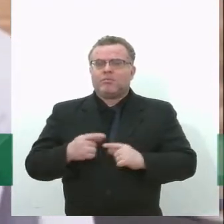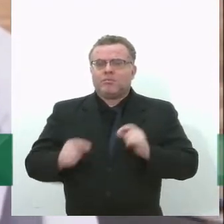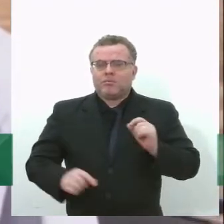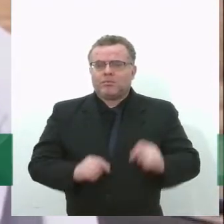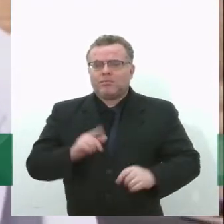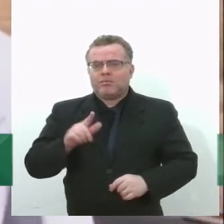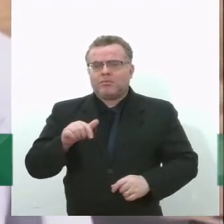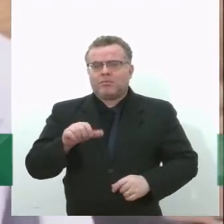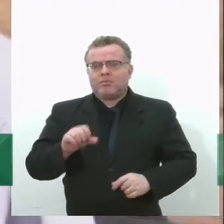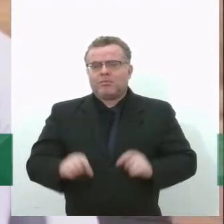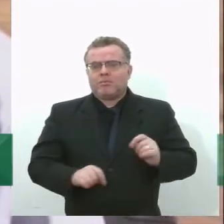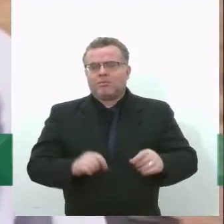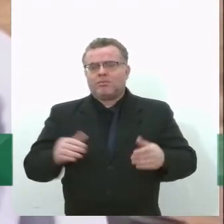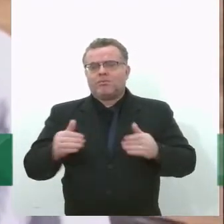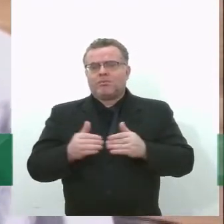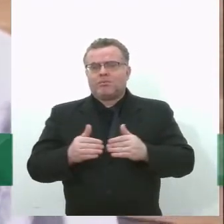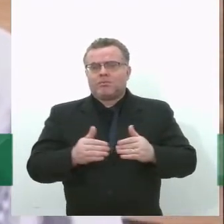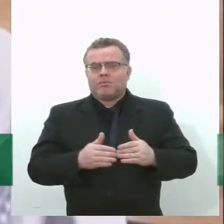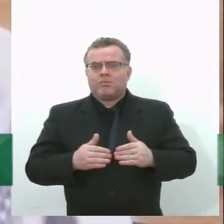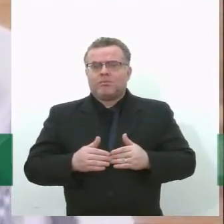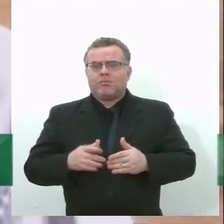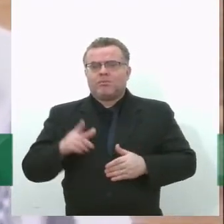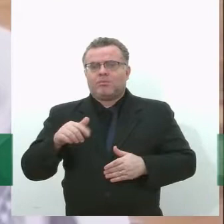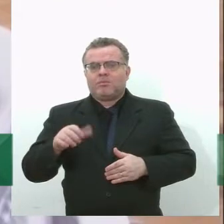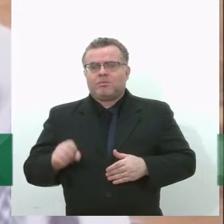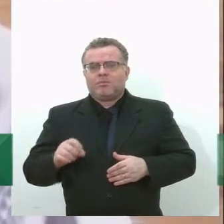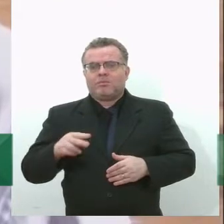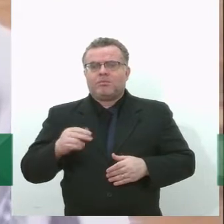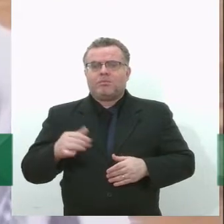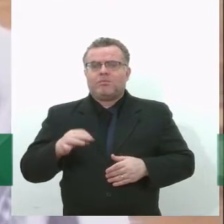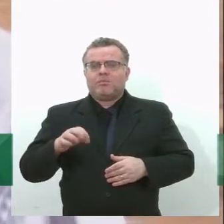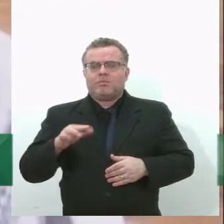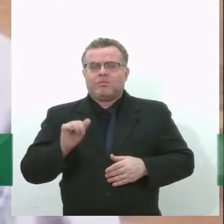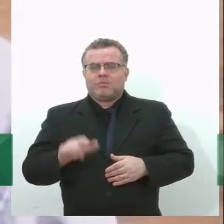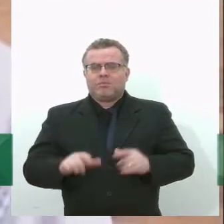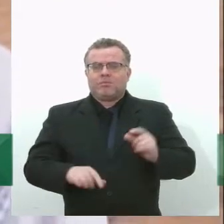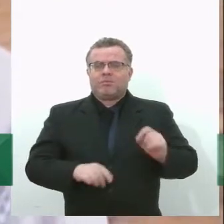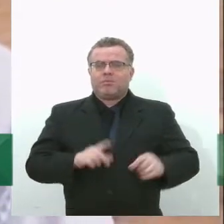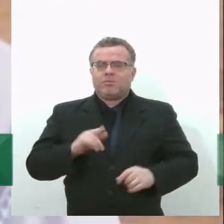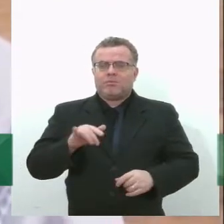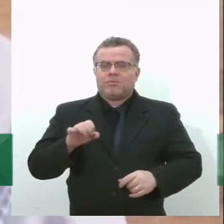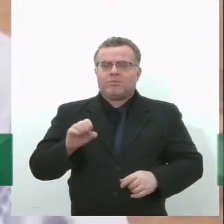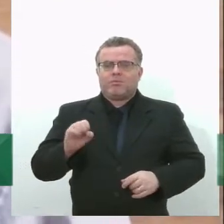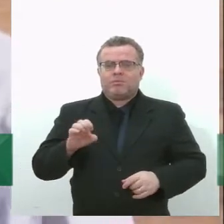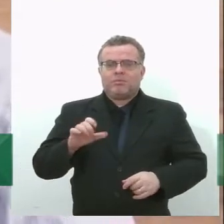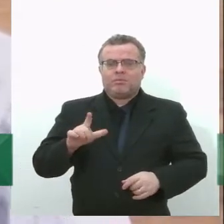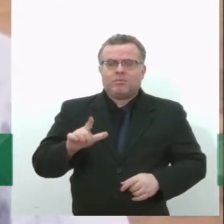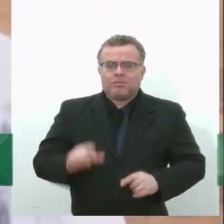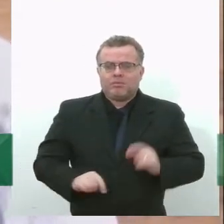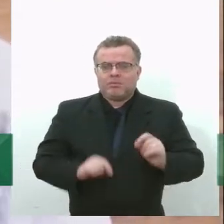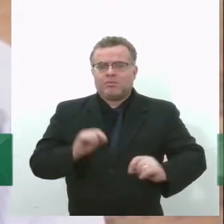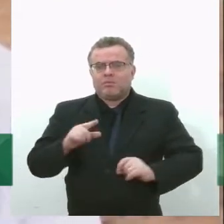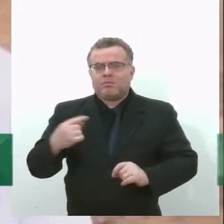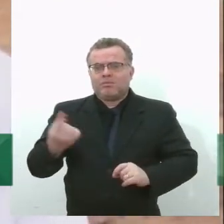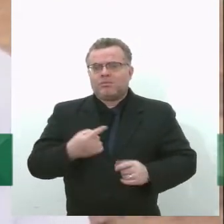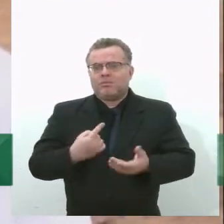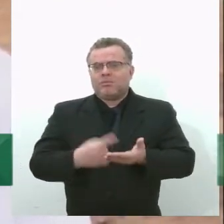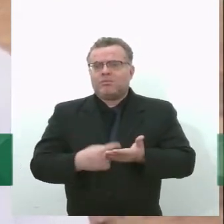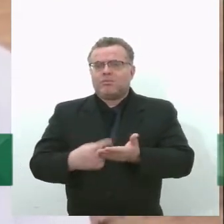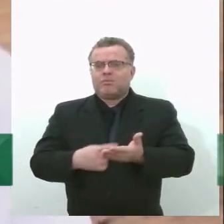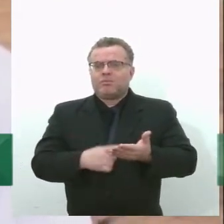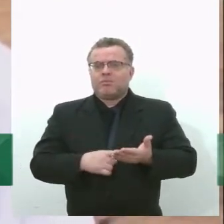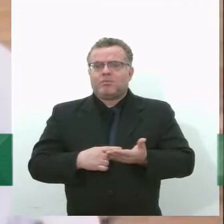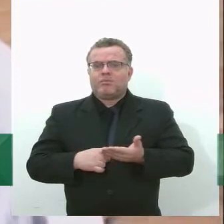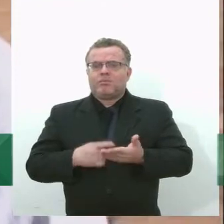combustíveis fósseis, como gás natural, gás natural veicular, GLP, diesel. Então, isso faz com que a gente consiga diminuir a emissão de